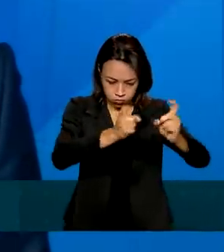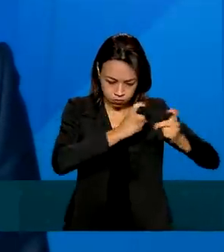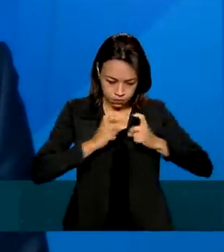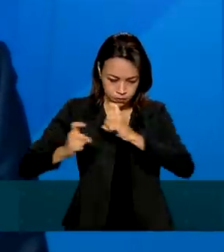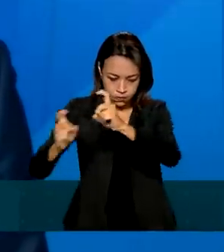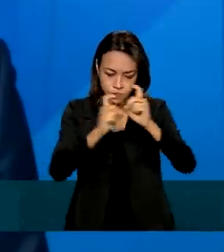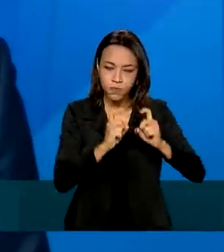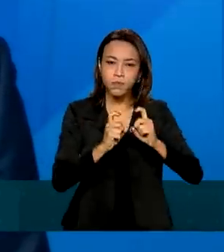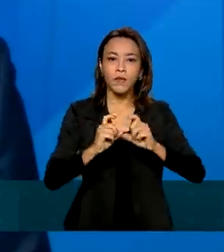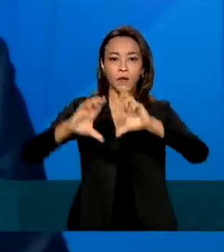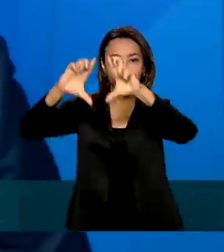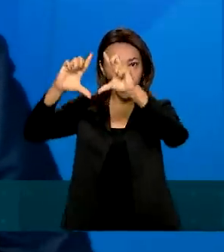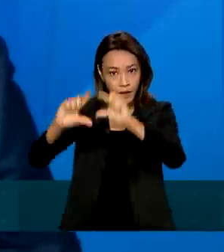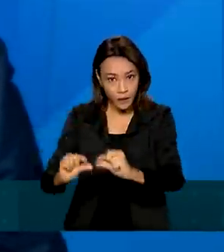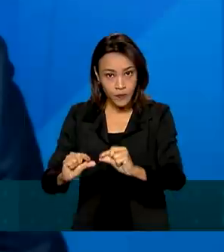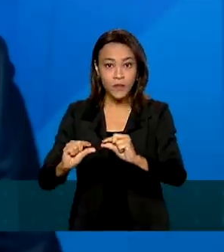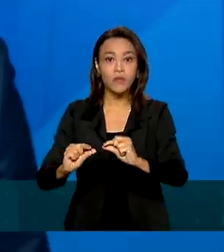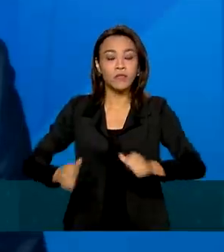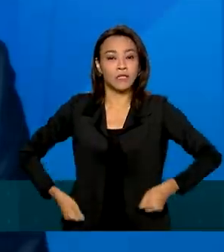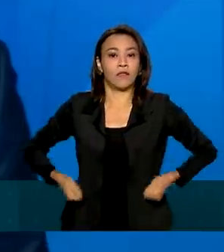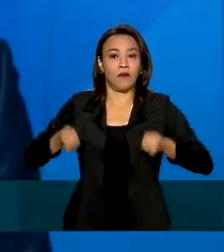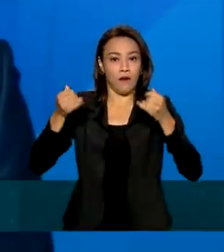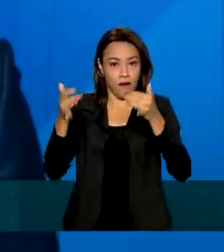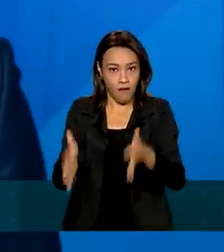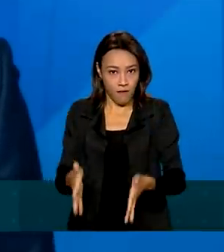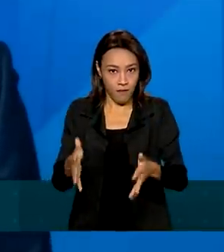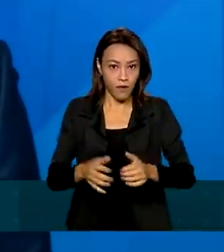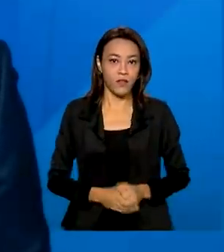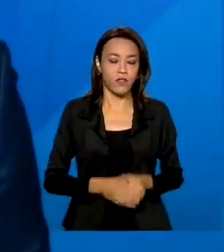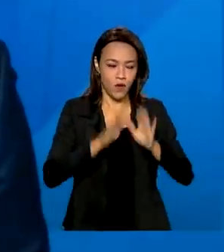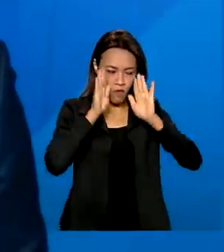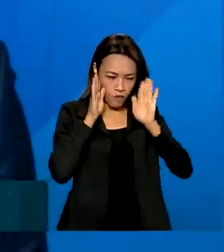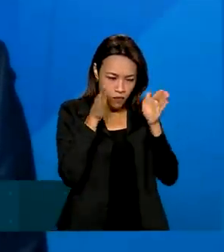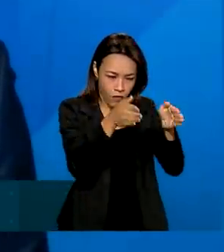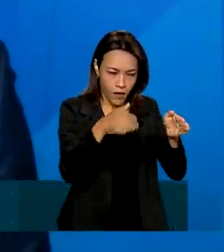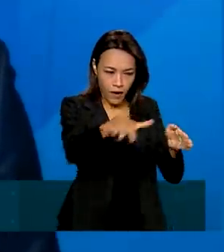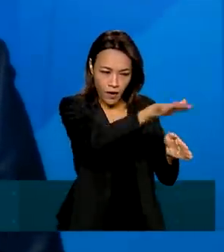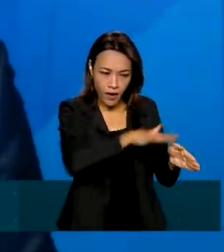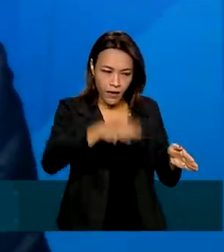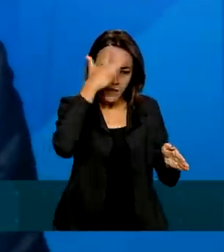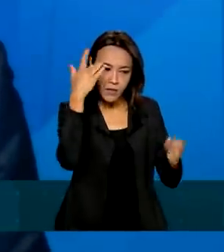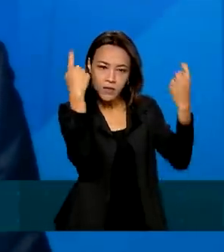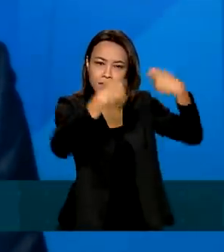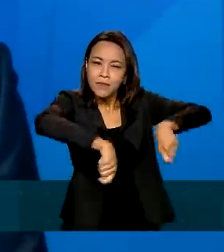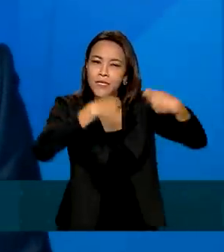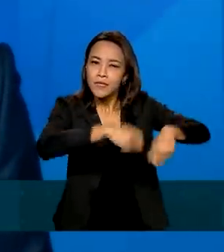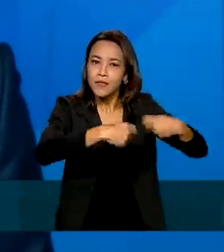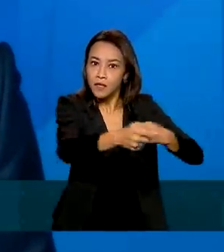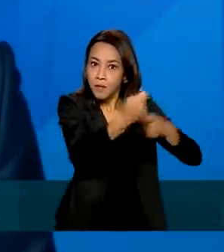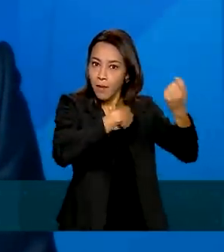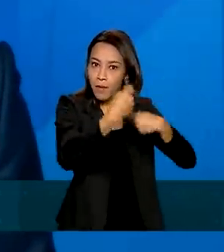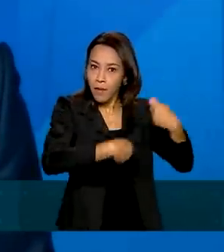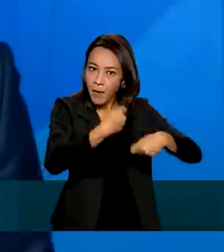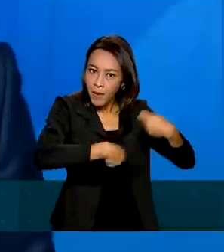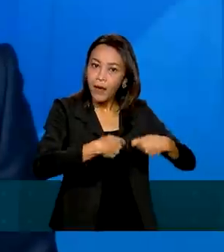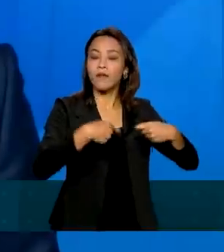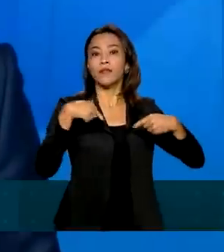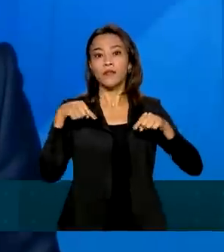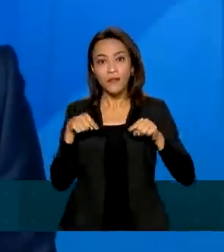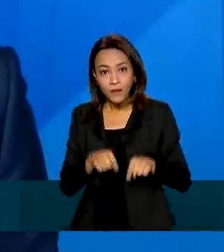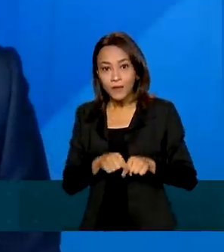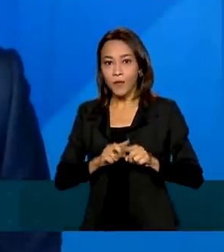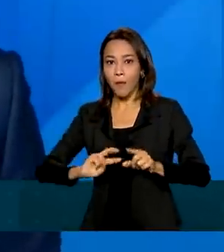de despesas, foco naqueles que efetivamente precisam e acabam pagando, gera